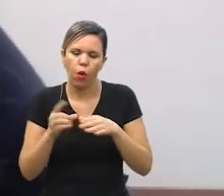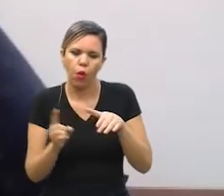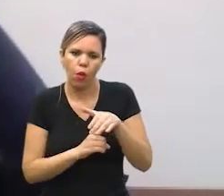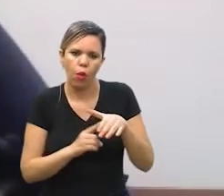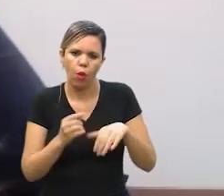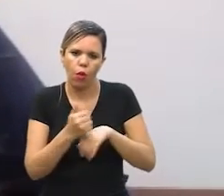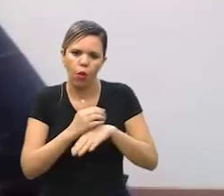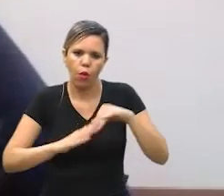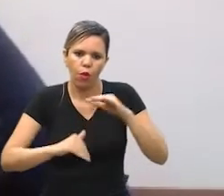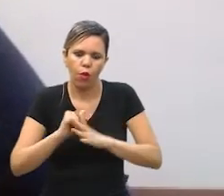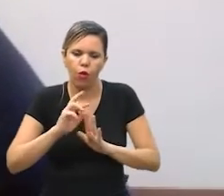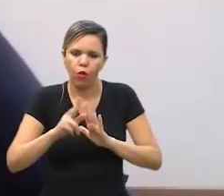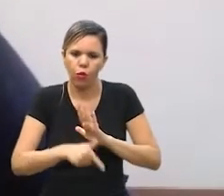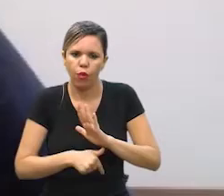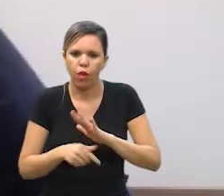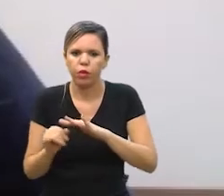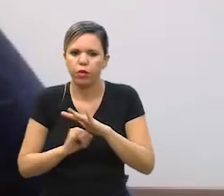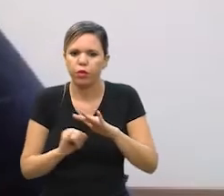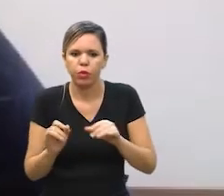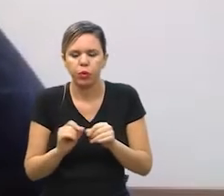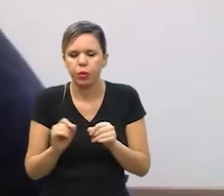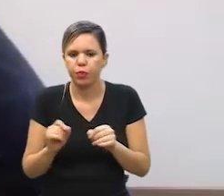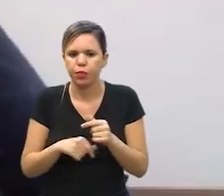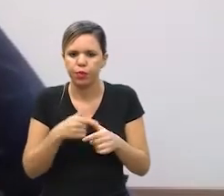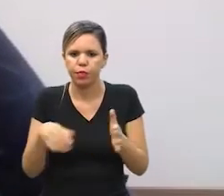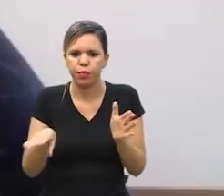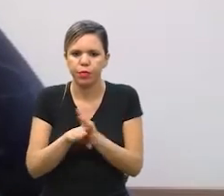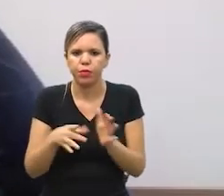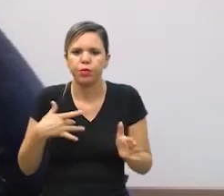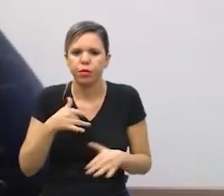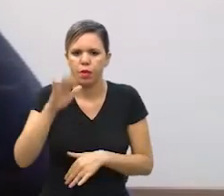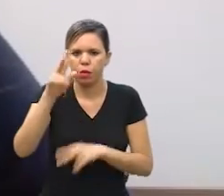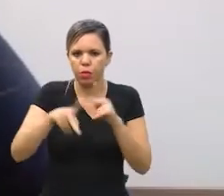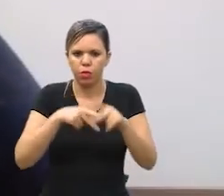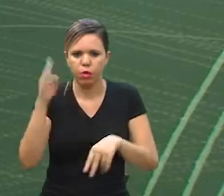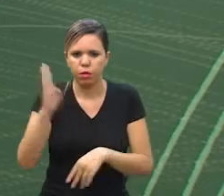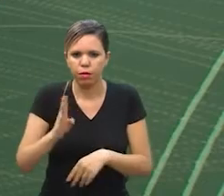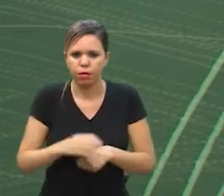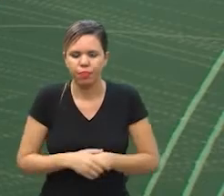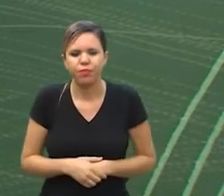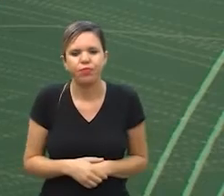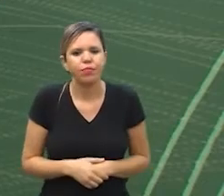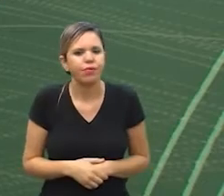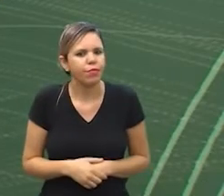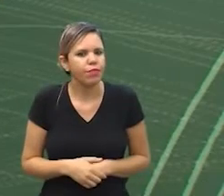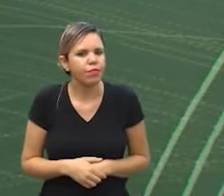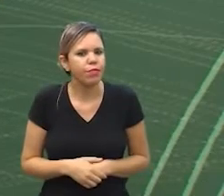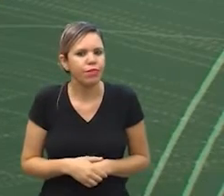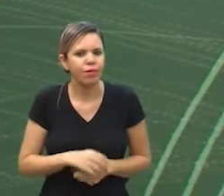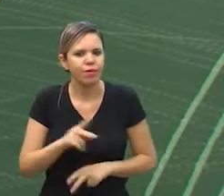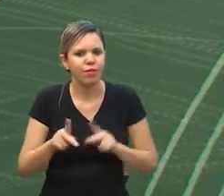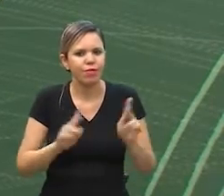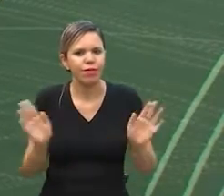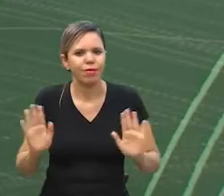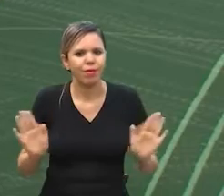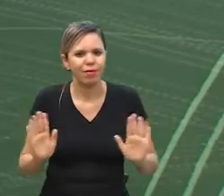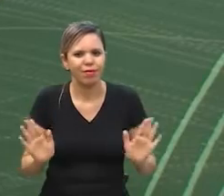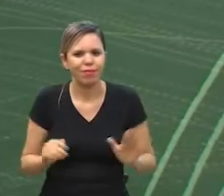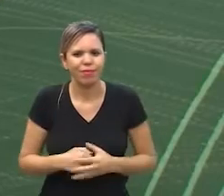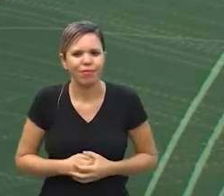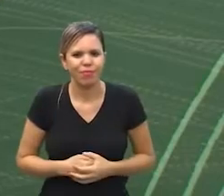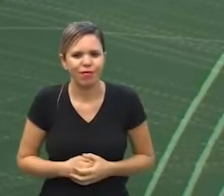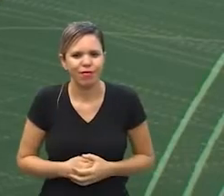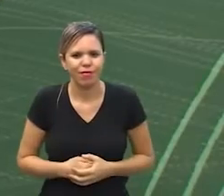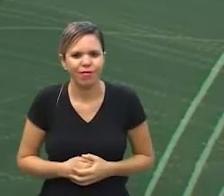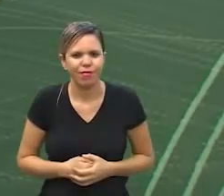fantástico aí dessas instituições para fazer chegar a saúde a mais gente no Brasil é isso aí pessoal até a